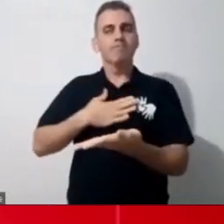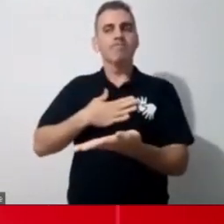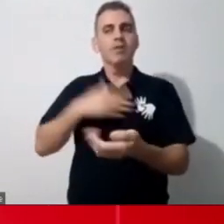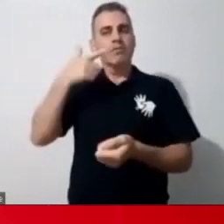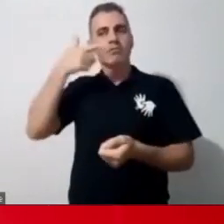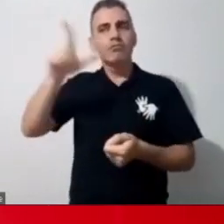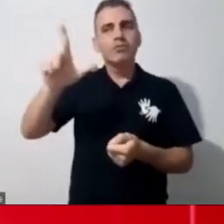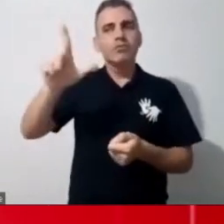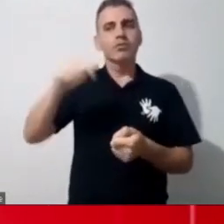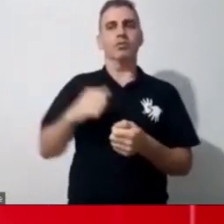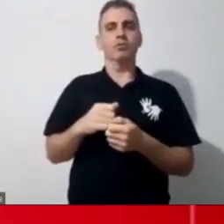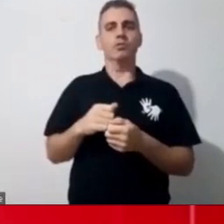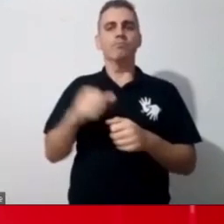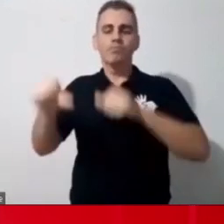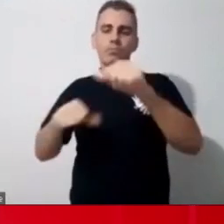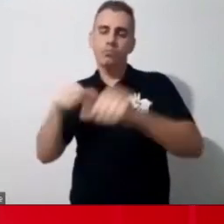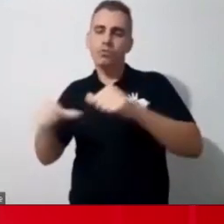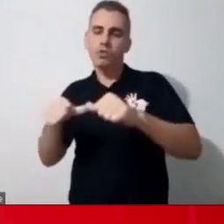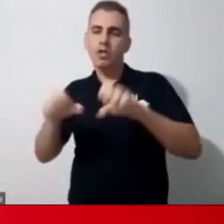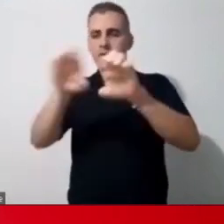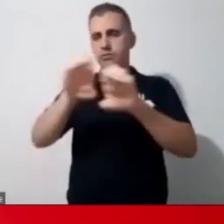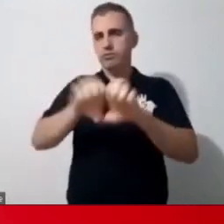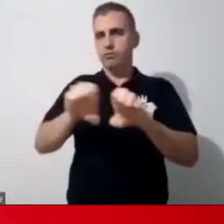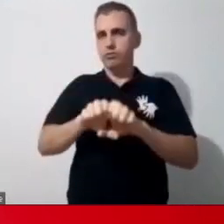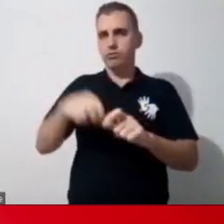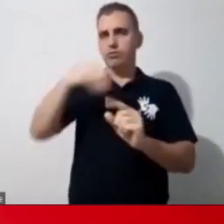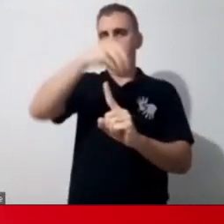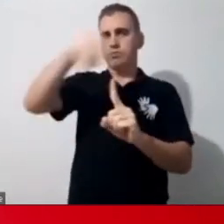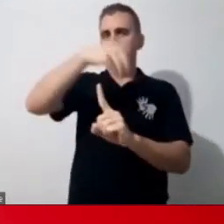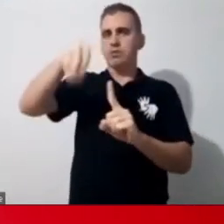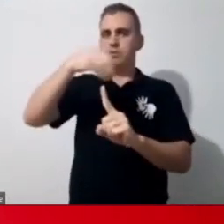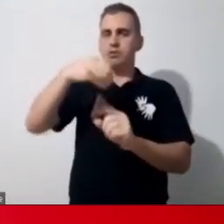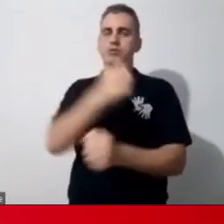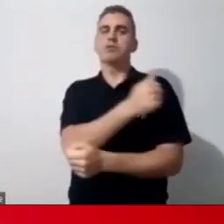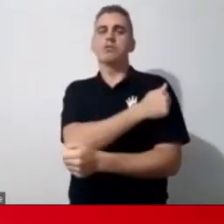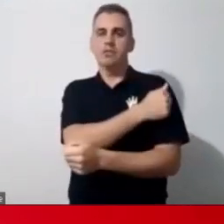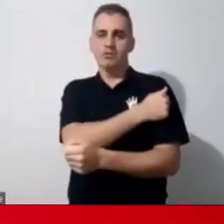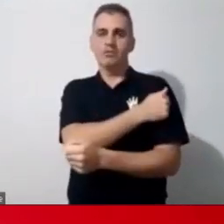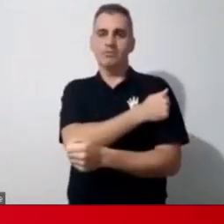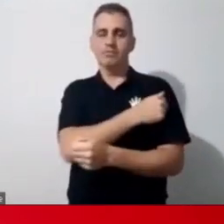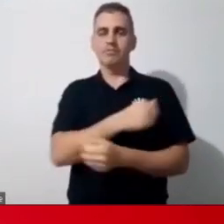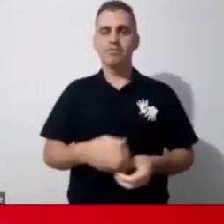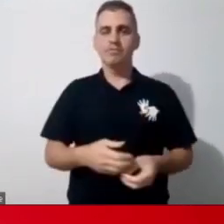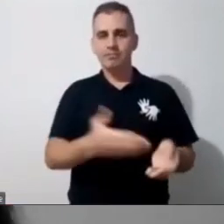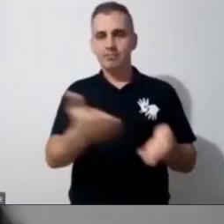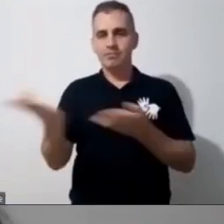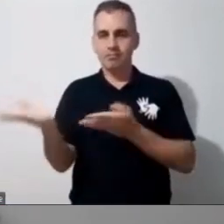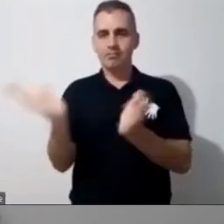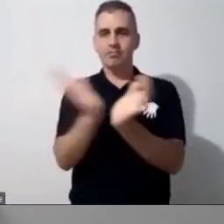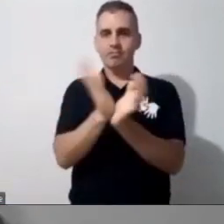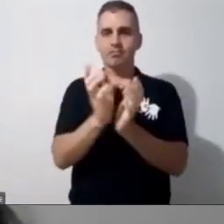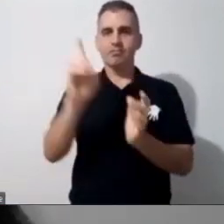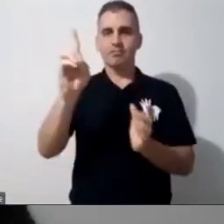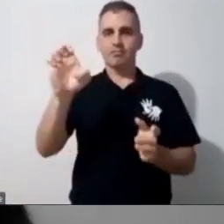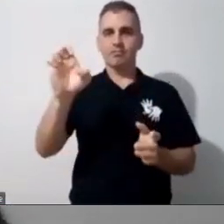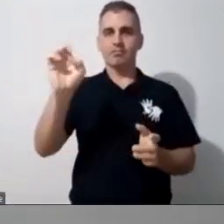de planejamento que eu tenho para oferecer para aquele aluno. Passo para a Deise agora. Bom, eu estava aqui, a